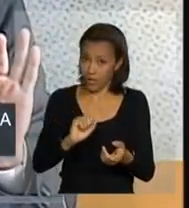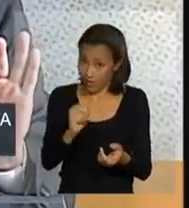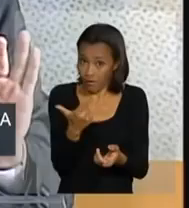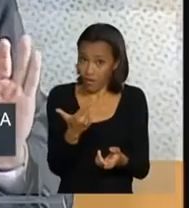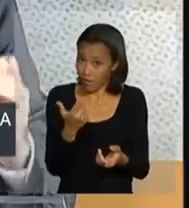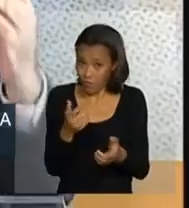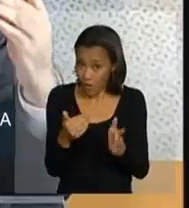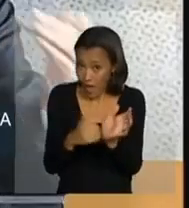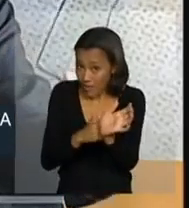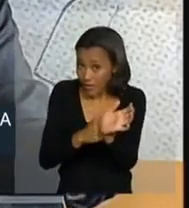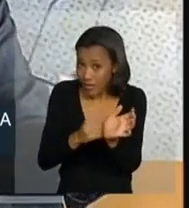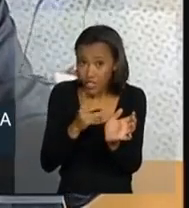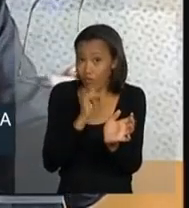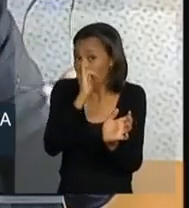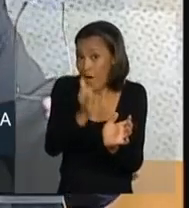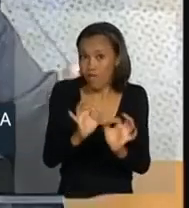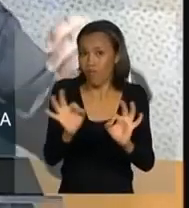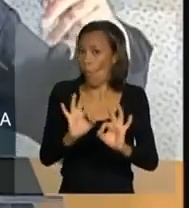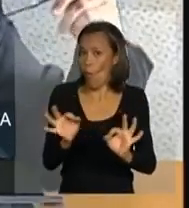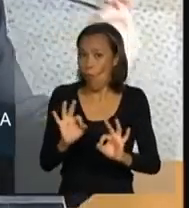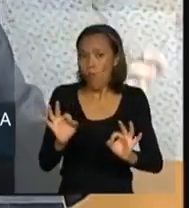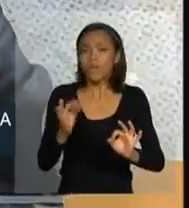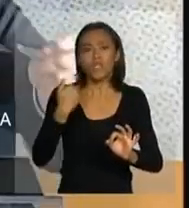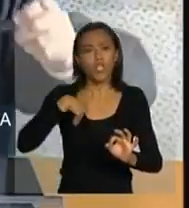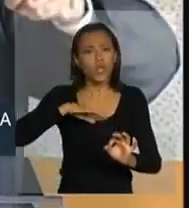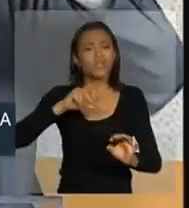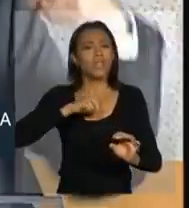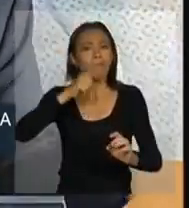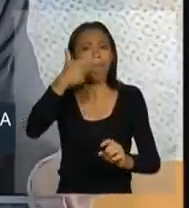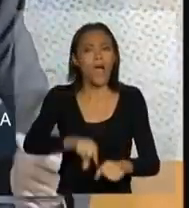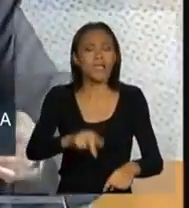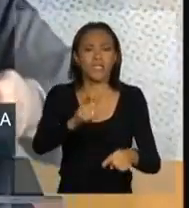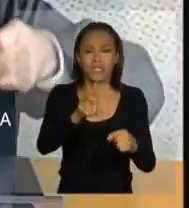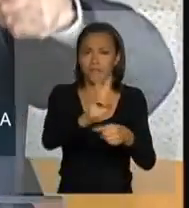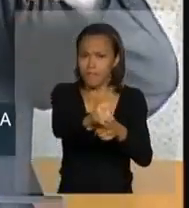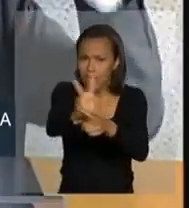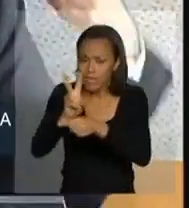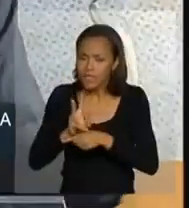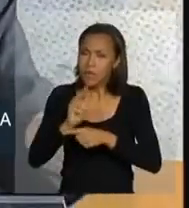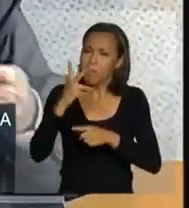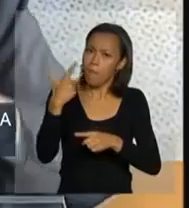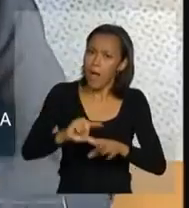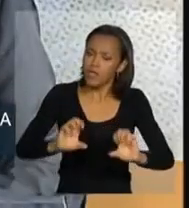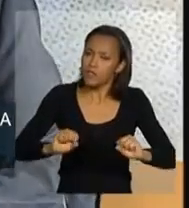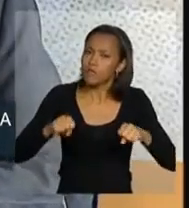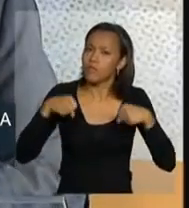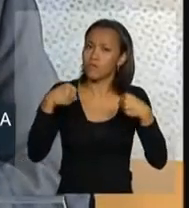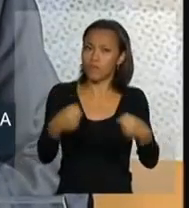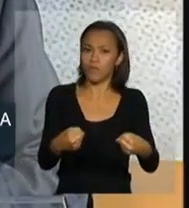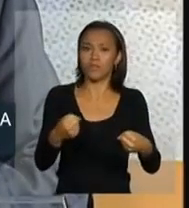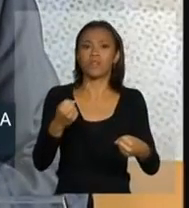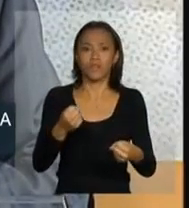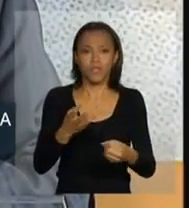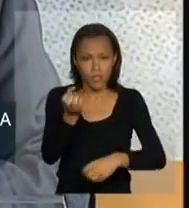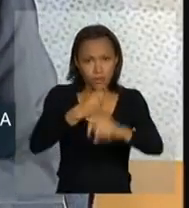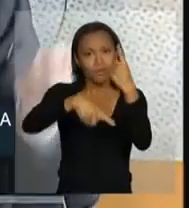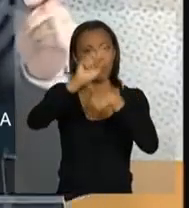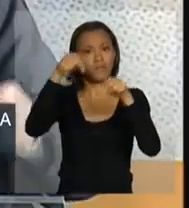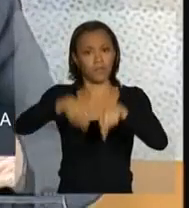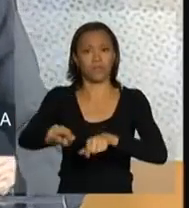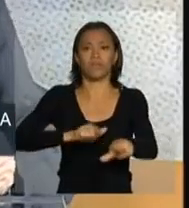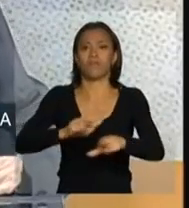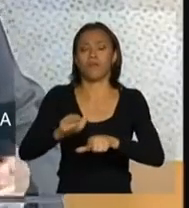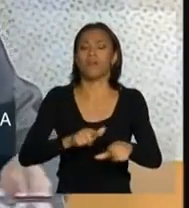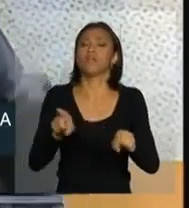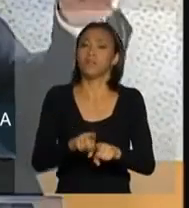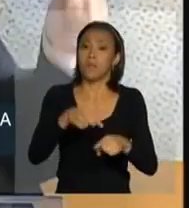são revelados, na perspectiva de nós termos mais fiscalização, mais soma de esforços, mais resultados, como tivemos no ano passado. E, esse